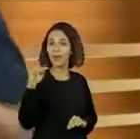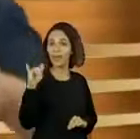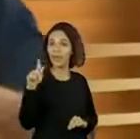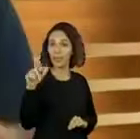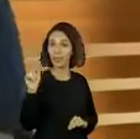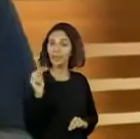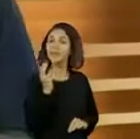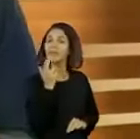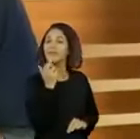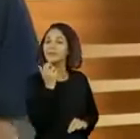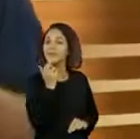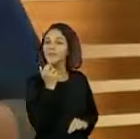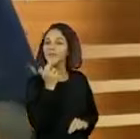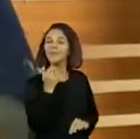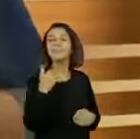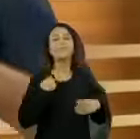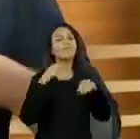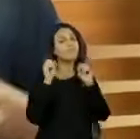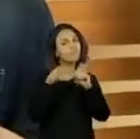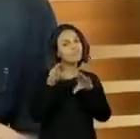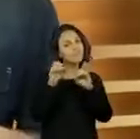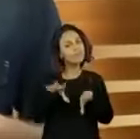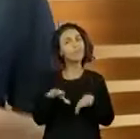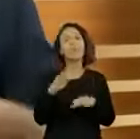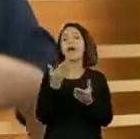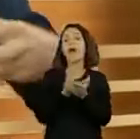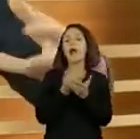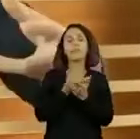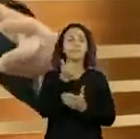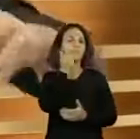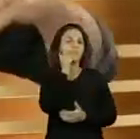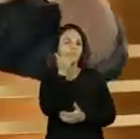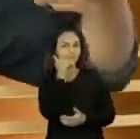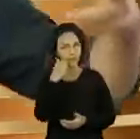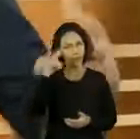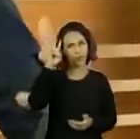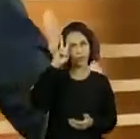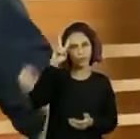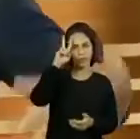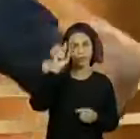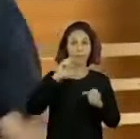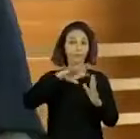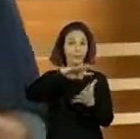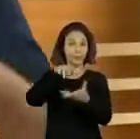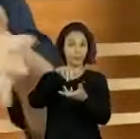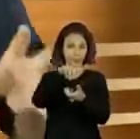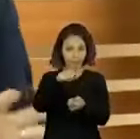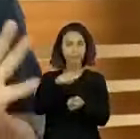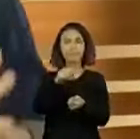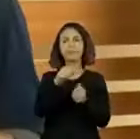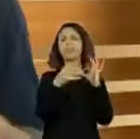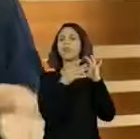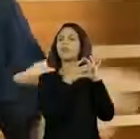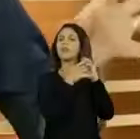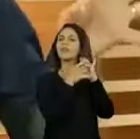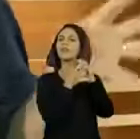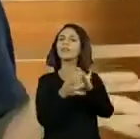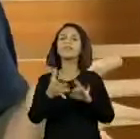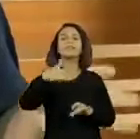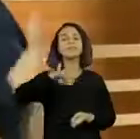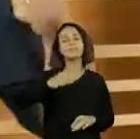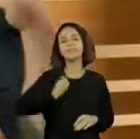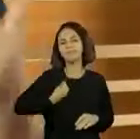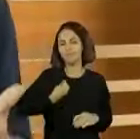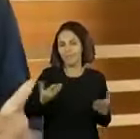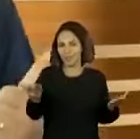e venho lecionando a aula de Ciências Humanas, tanto história quanto geografia, dentro desse contexto todo que nós estamos